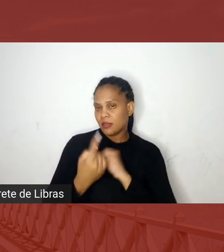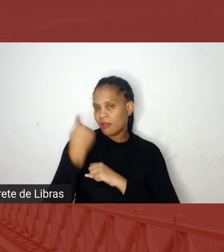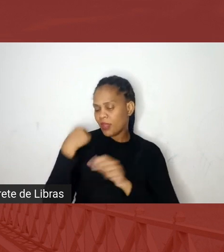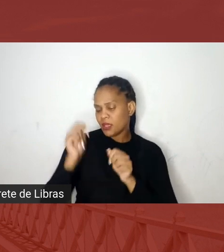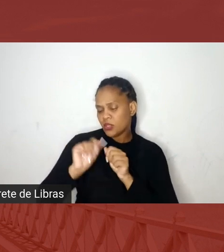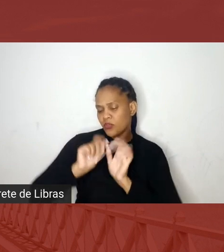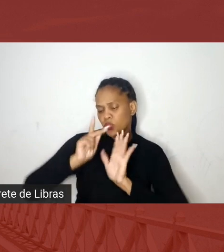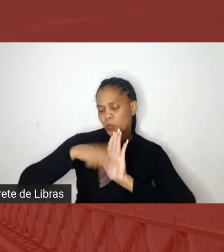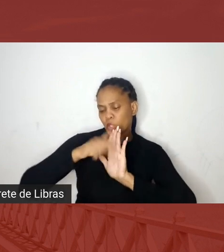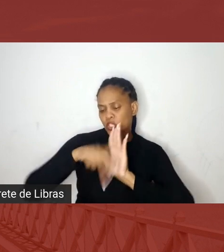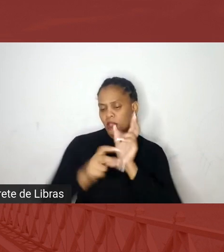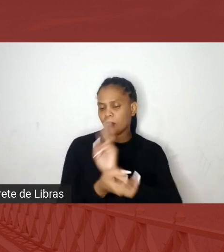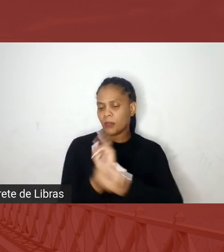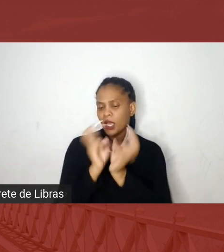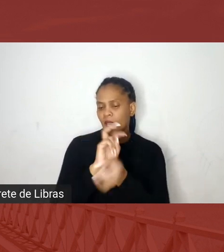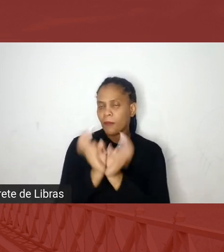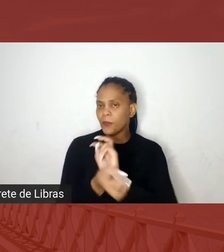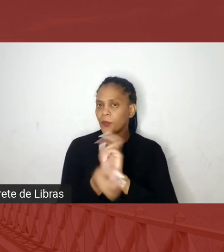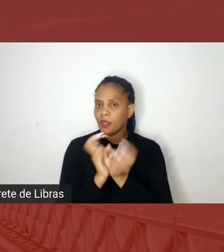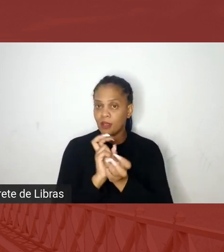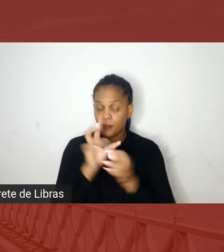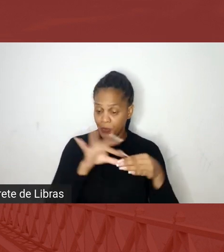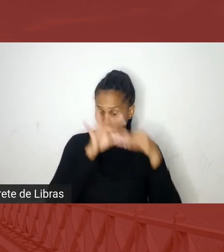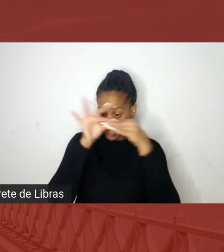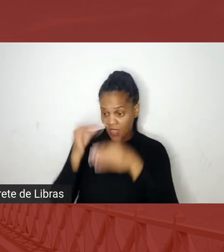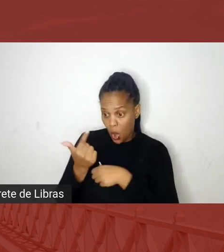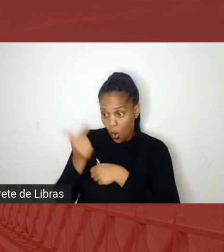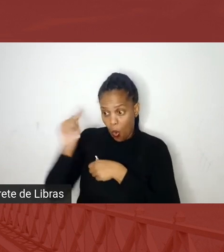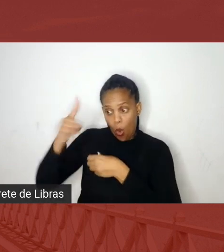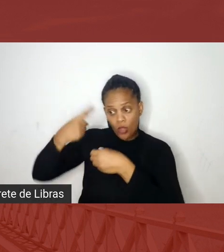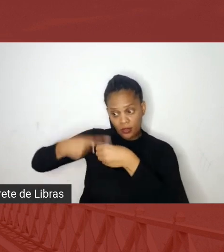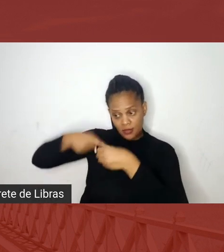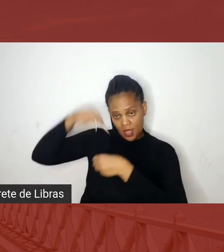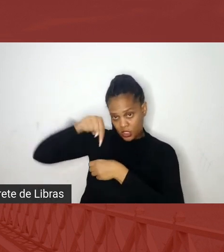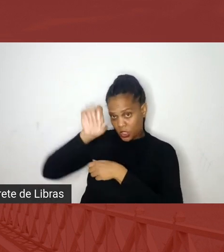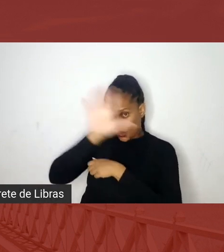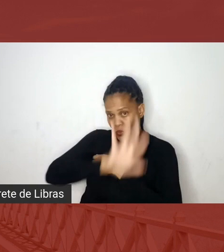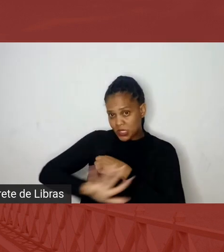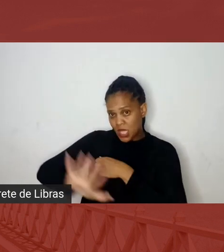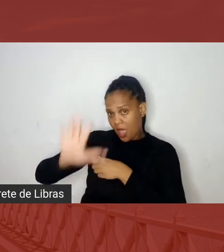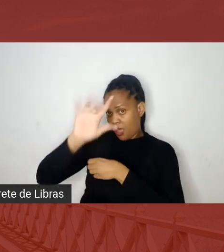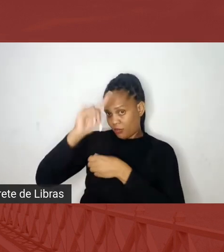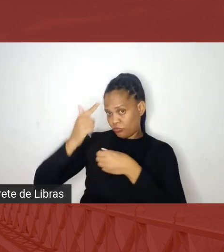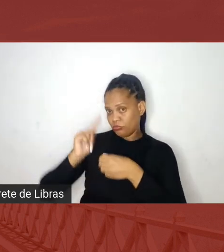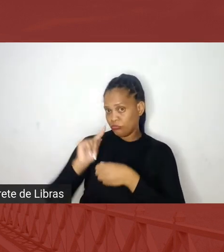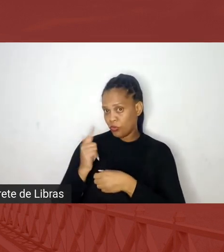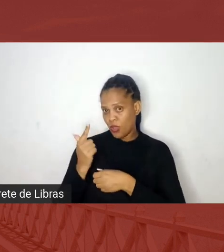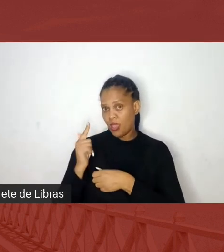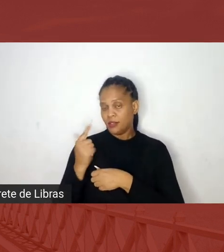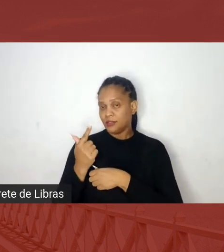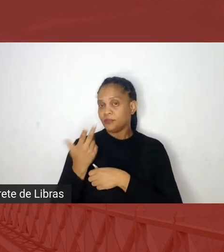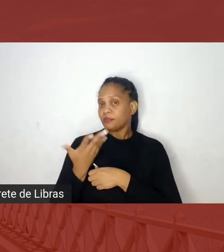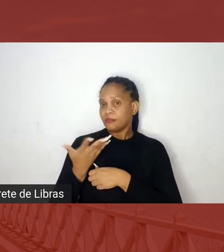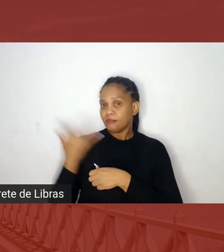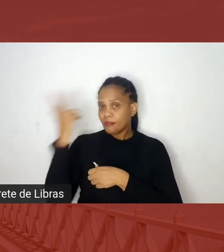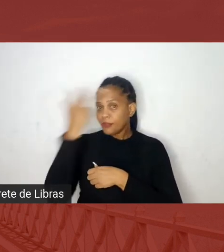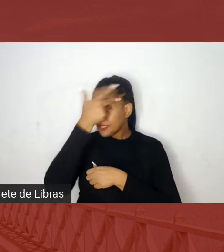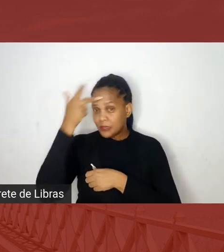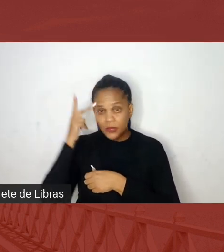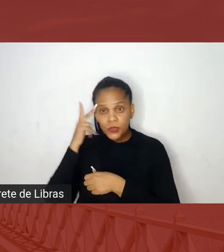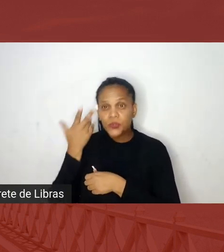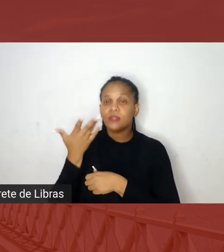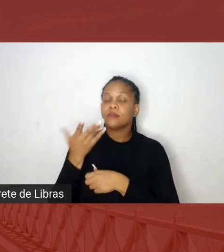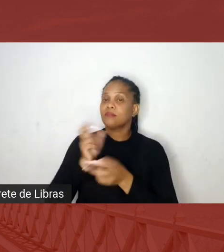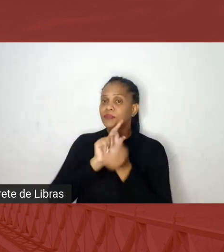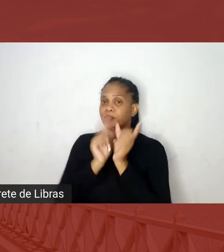capoeira, levando a capoeira pra uma outra cidade, aqui no estado de Goiás, e, e era com capoeira, eu ia levar pros indígenas, pra